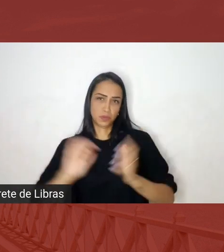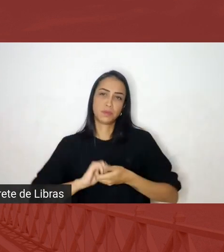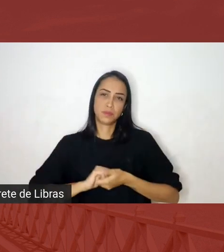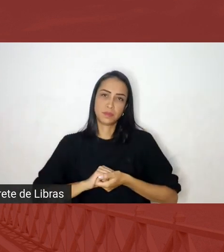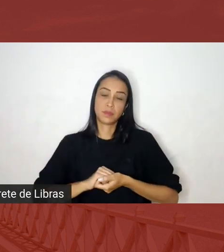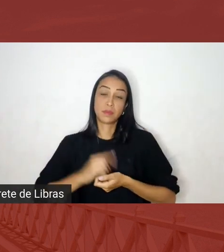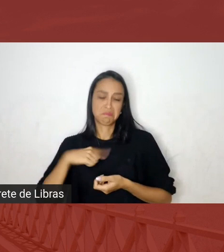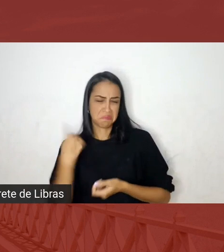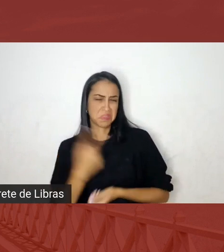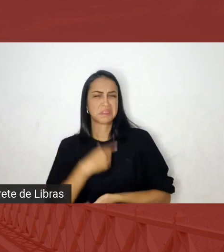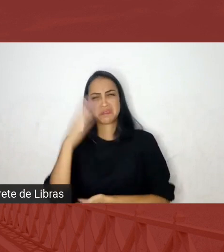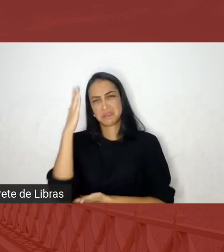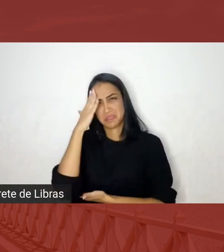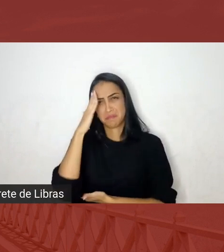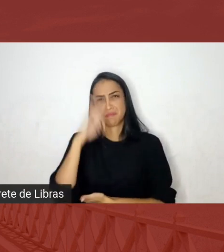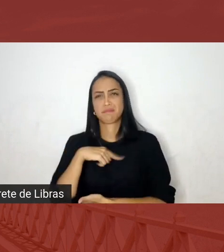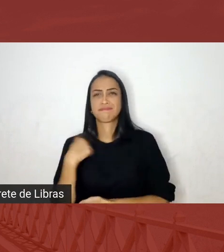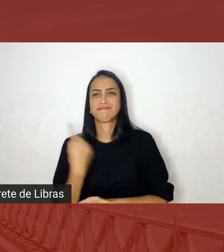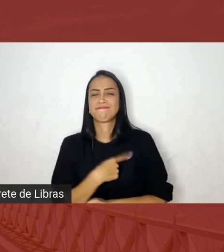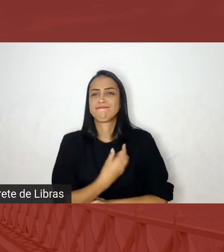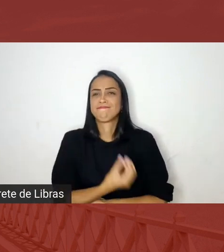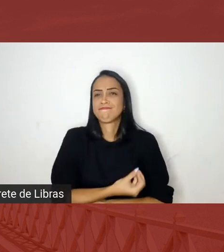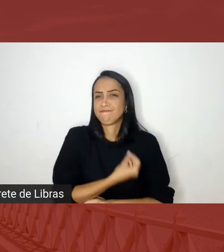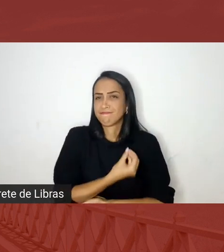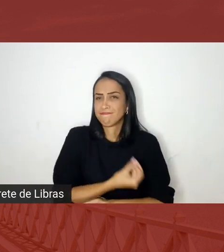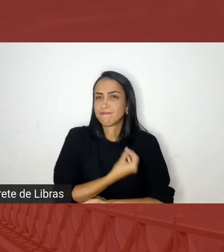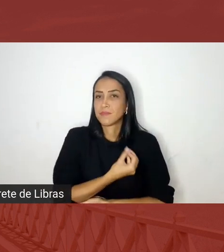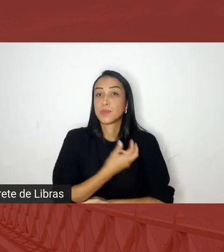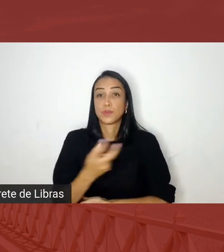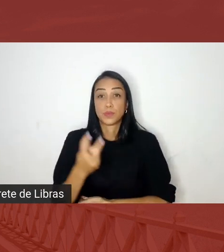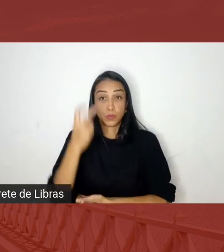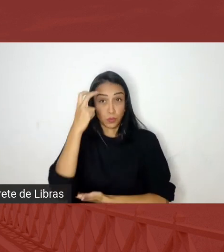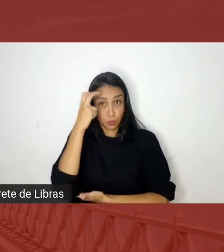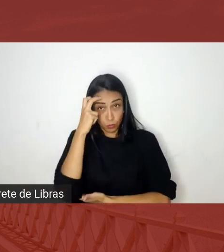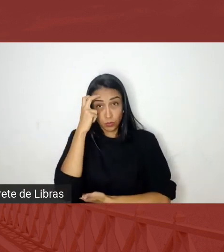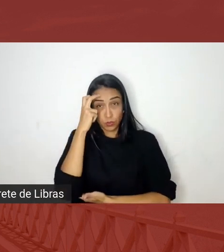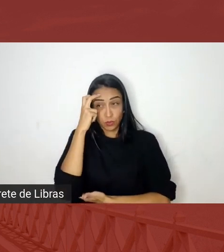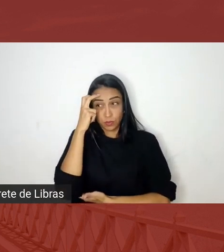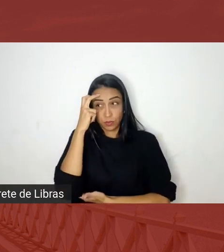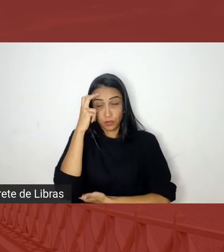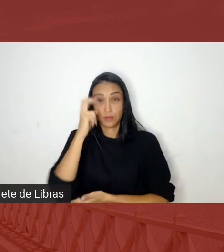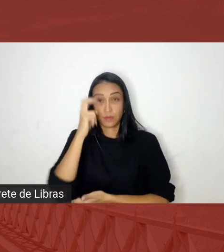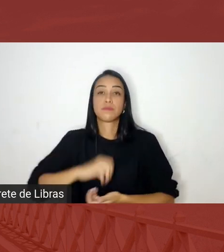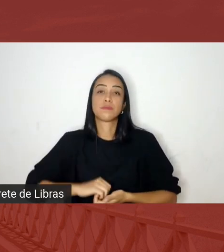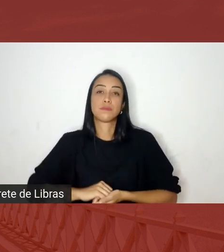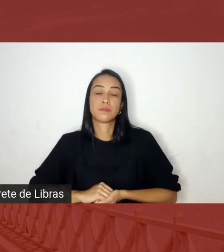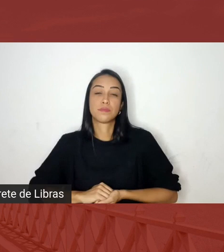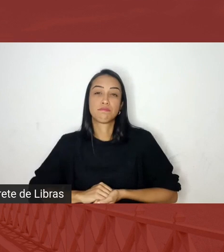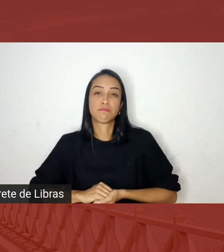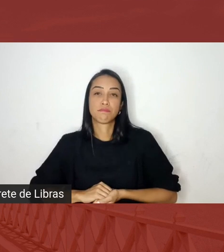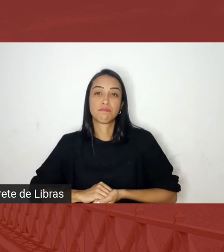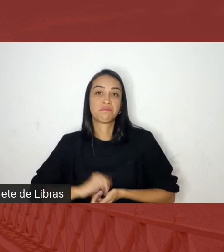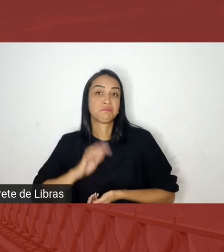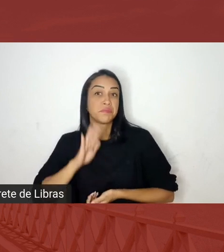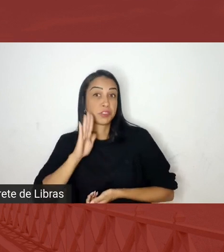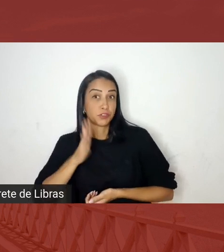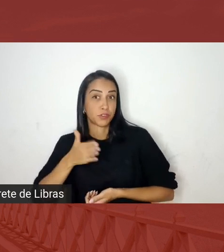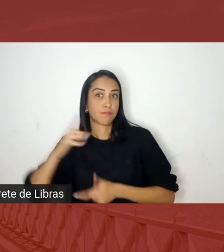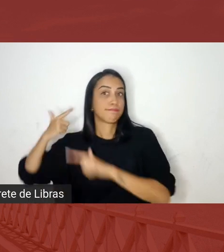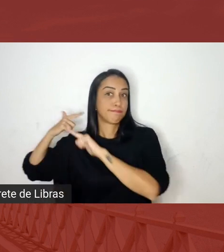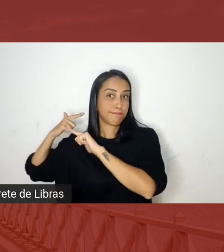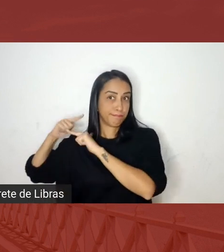nós vivemos em uma cultura plural já de de berço histórico